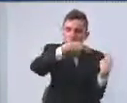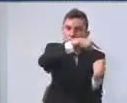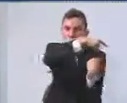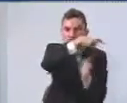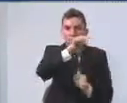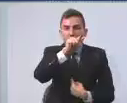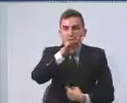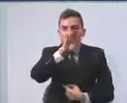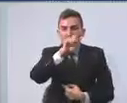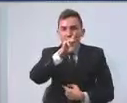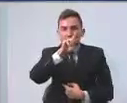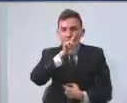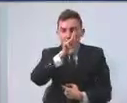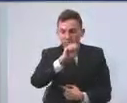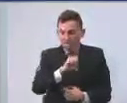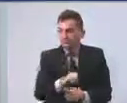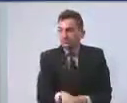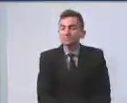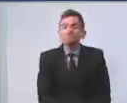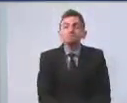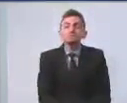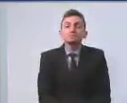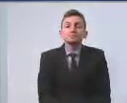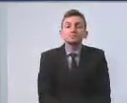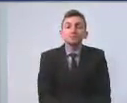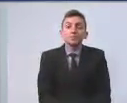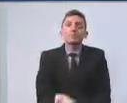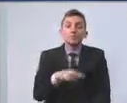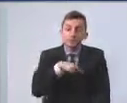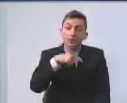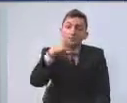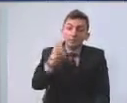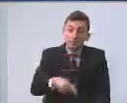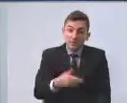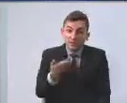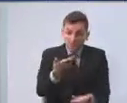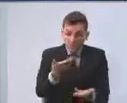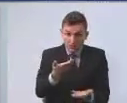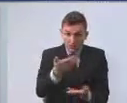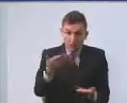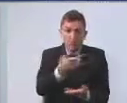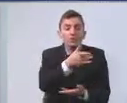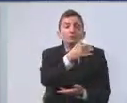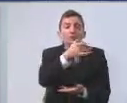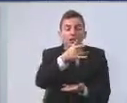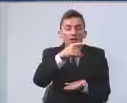Além disso, nós temos também o Posto Humanizado,